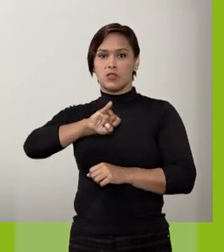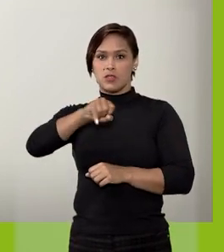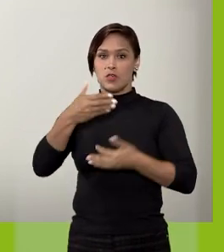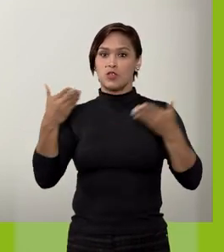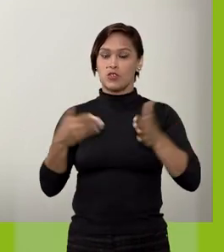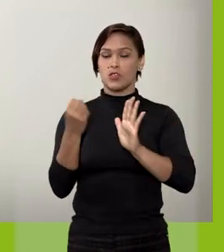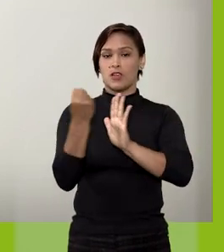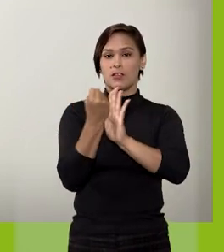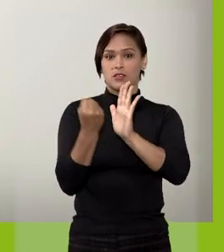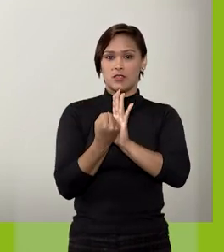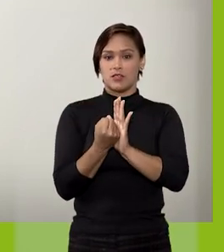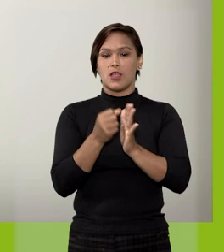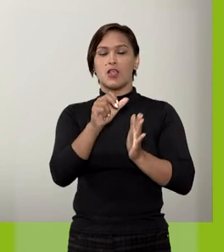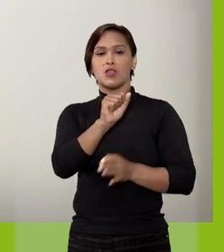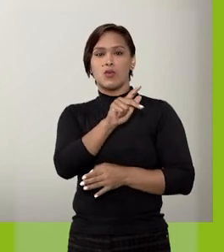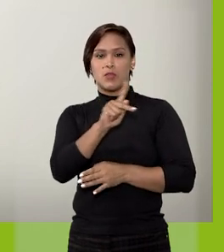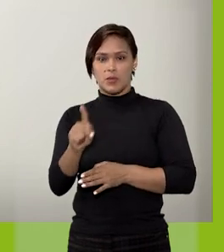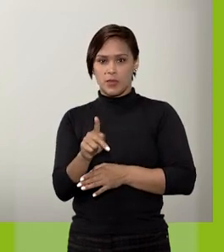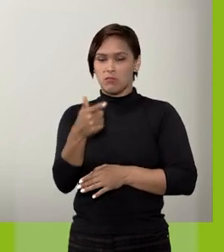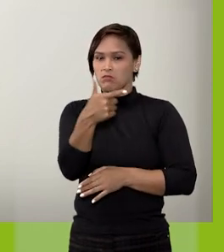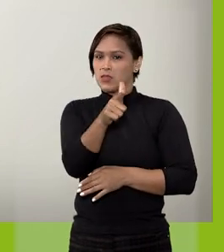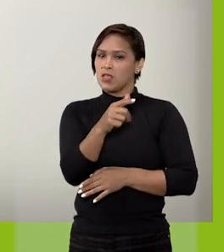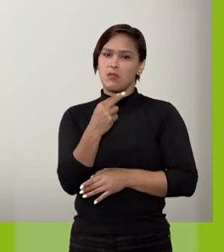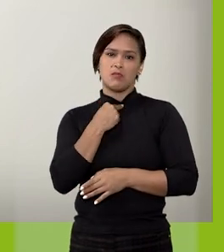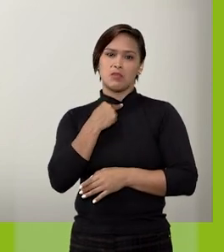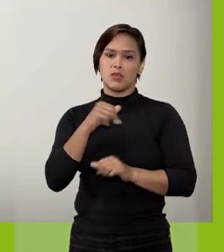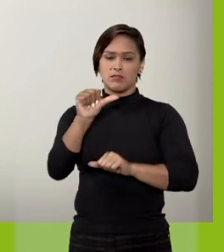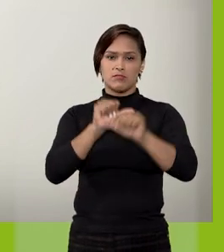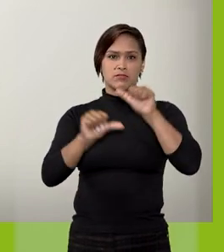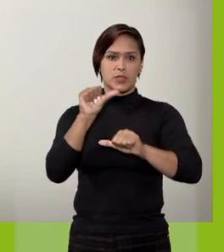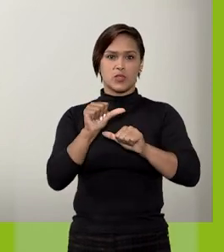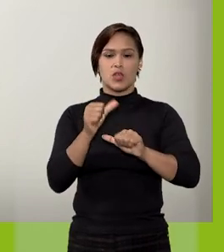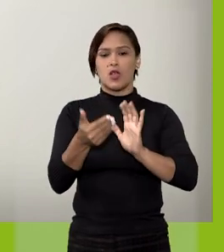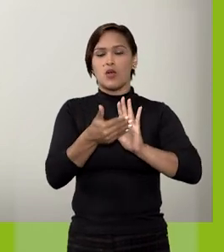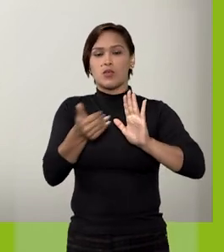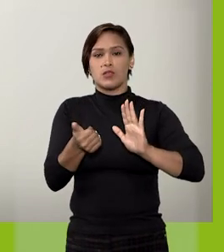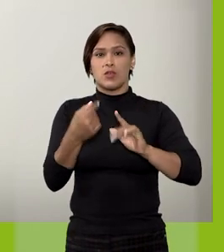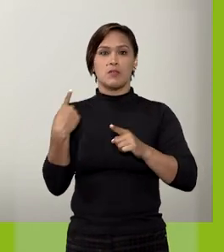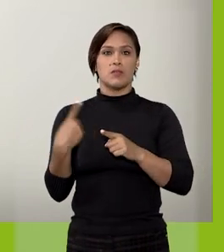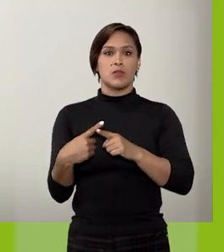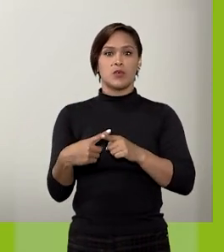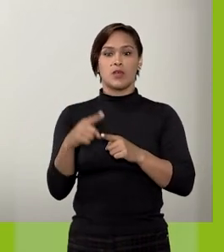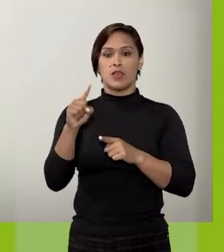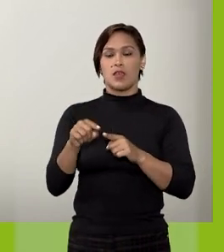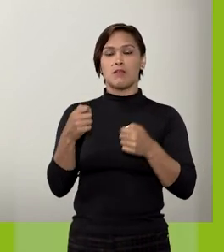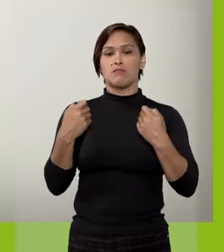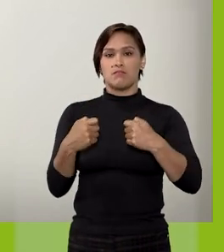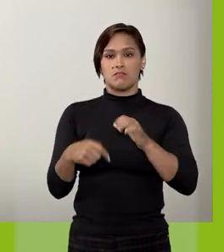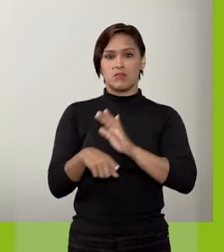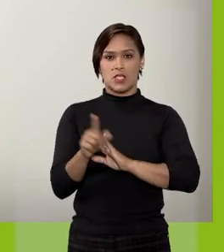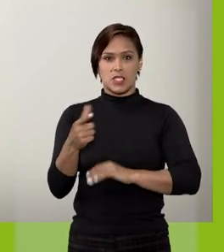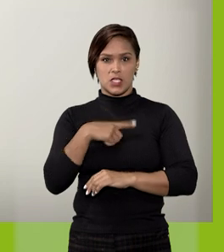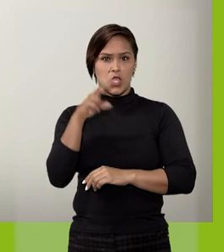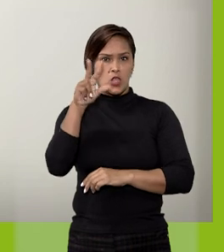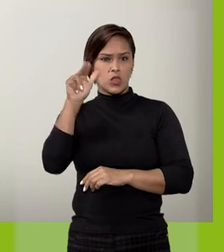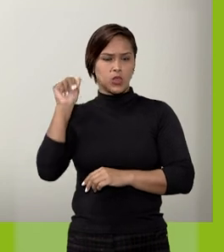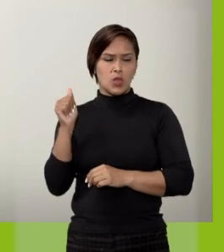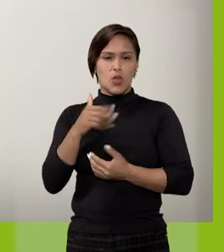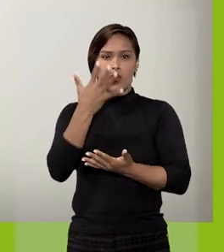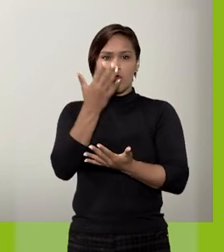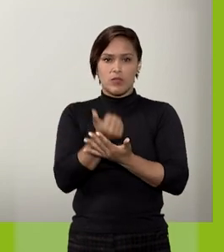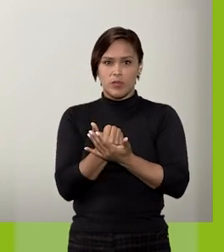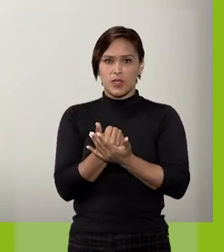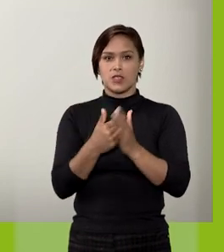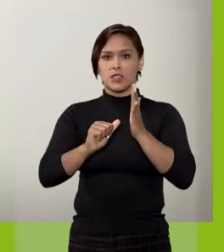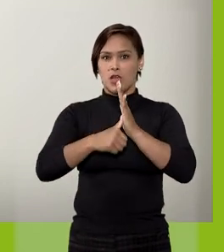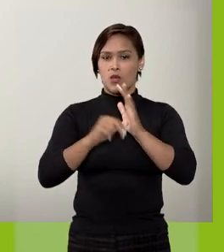já registradas no aplicativo, não devem ser alteradas ou excluídas. Portanto, se você nunca tiver habilitado a